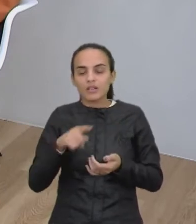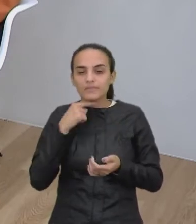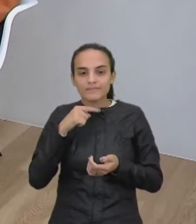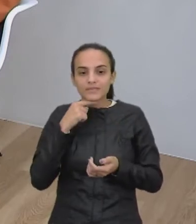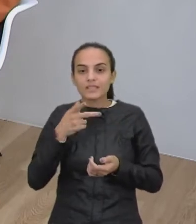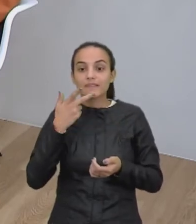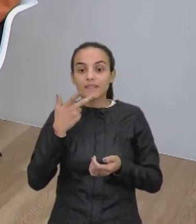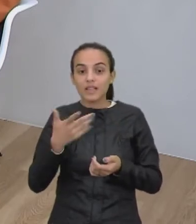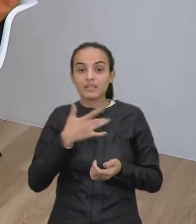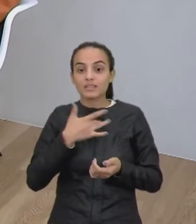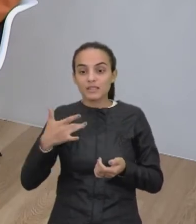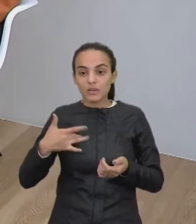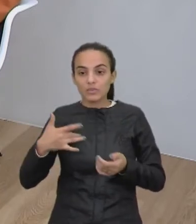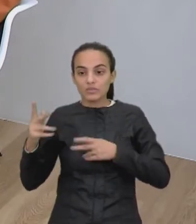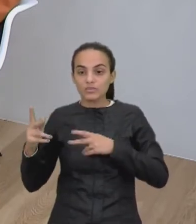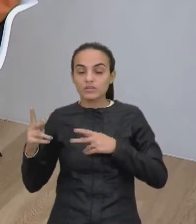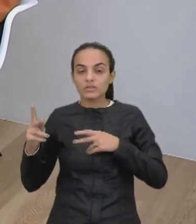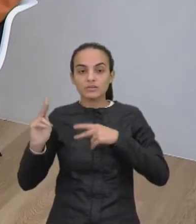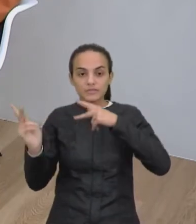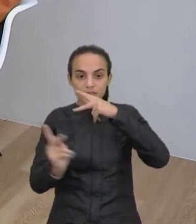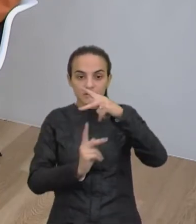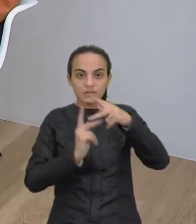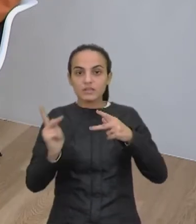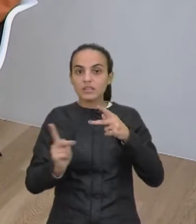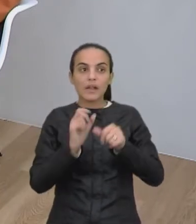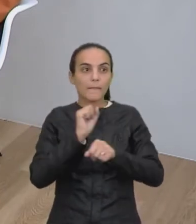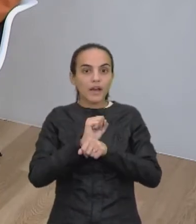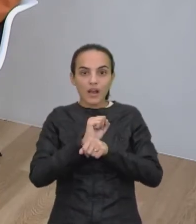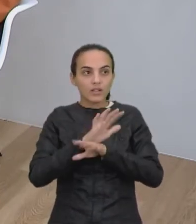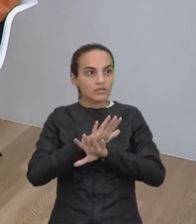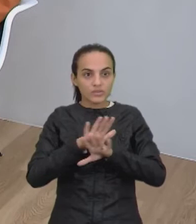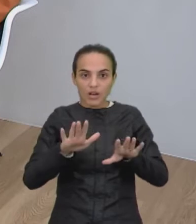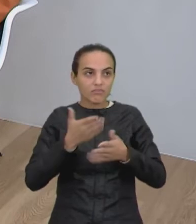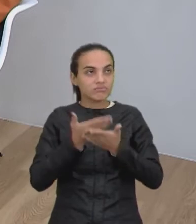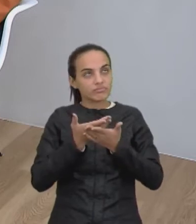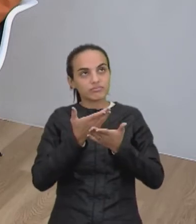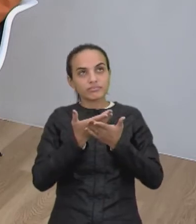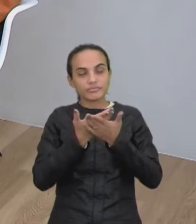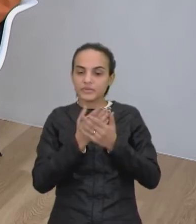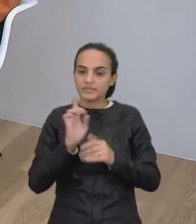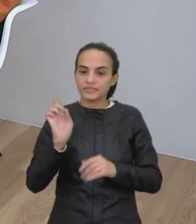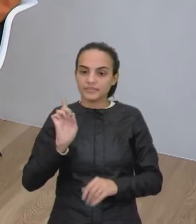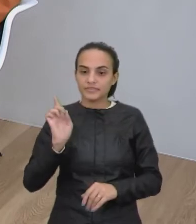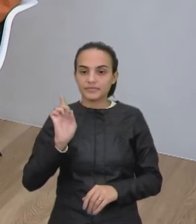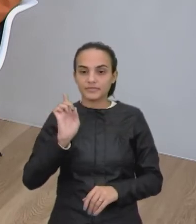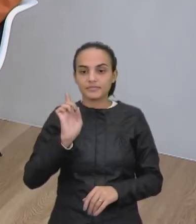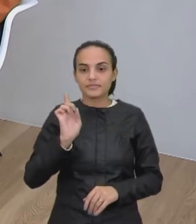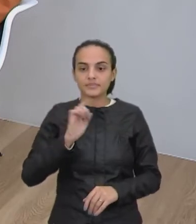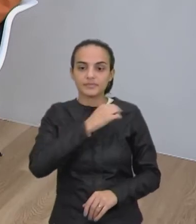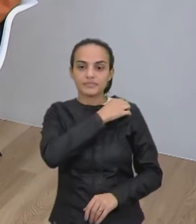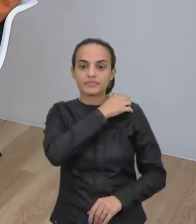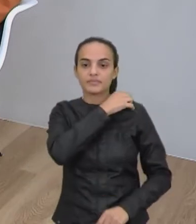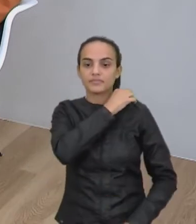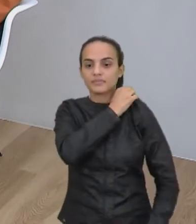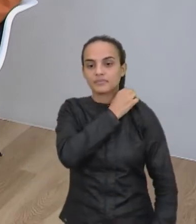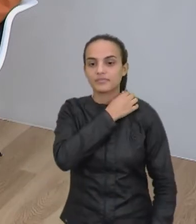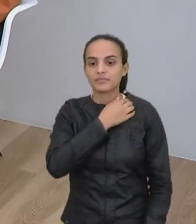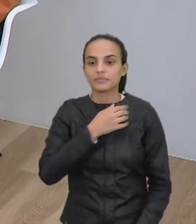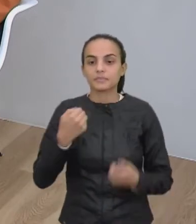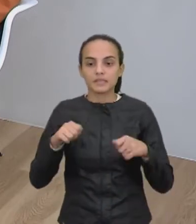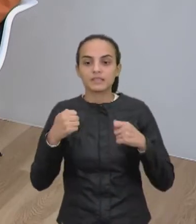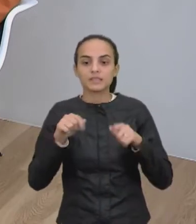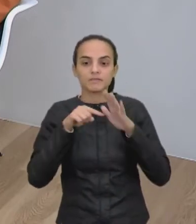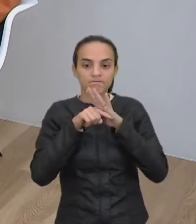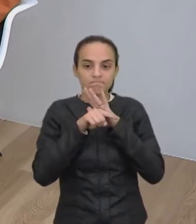de saúde planetária e parar por aí e ficar só no estudo, né? Ah, estudamos a respeito da saúde planetária,